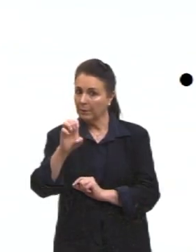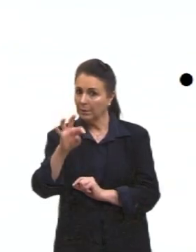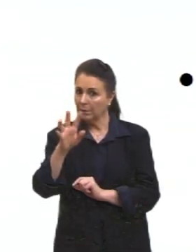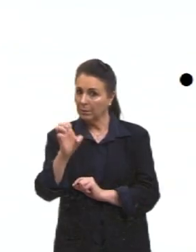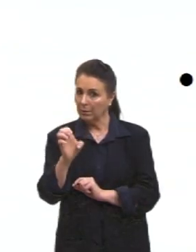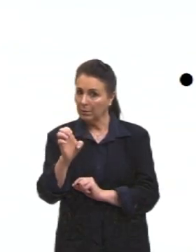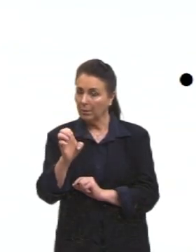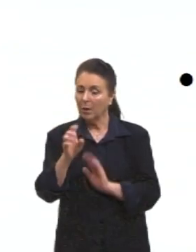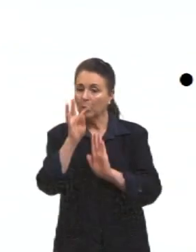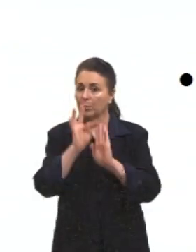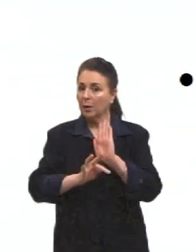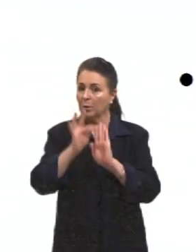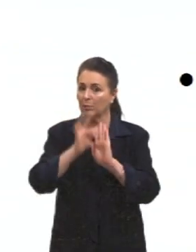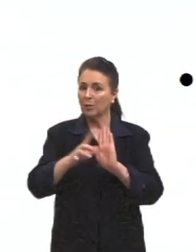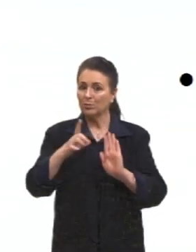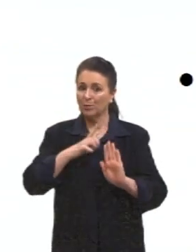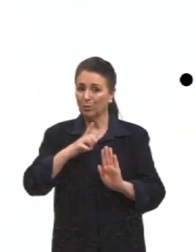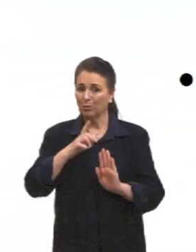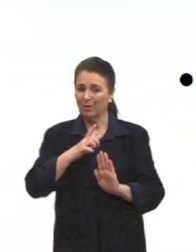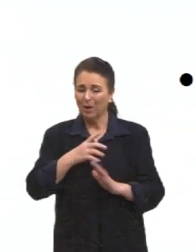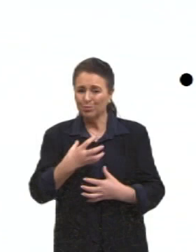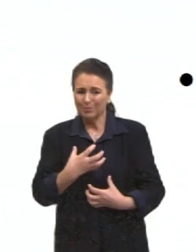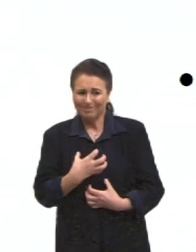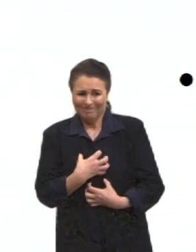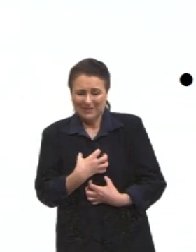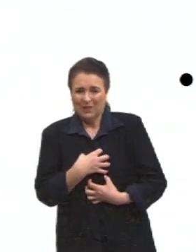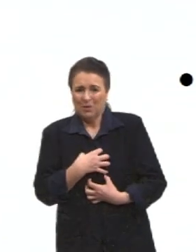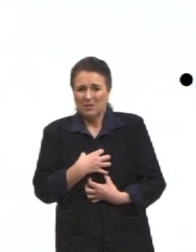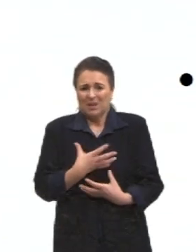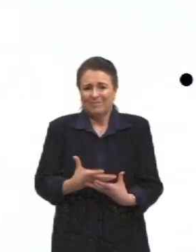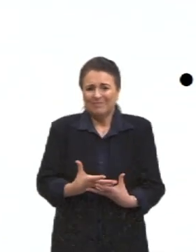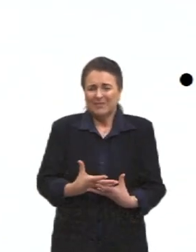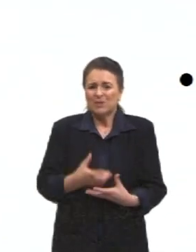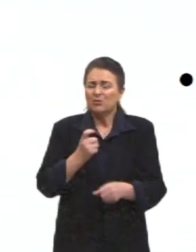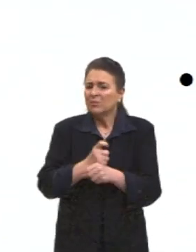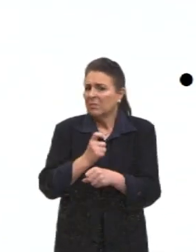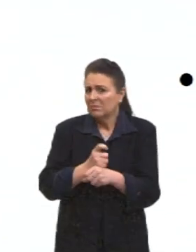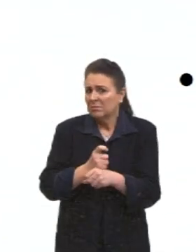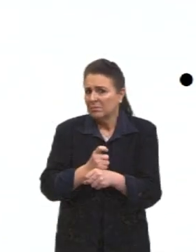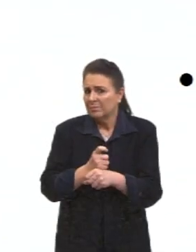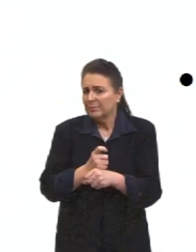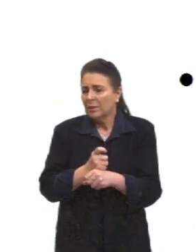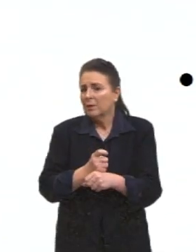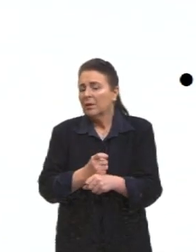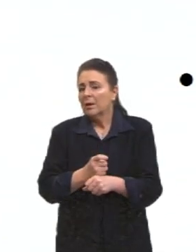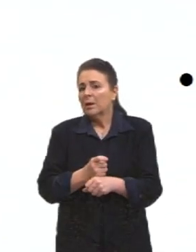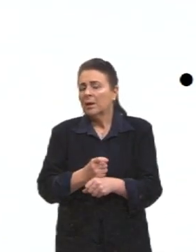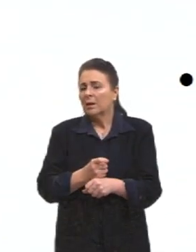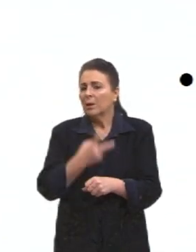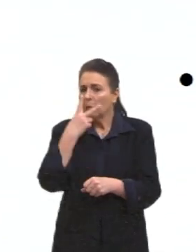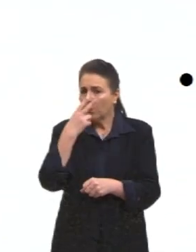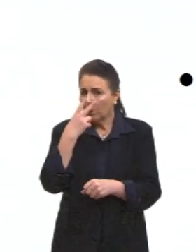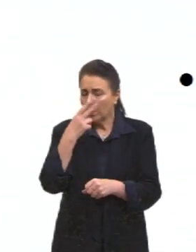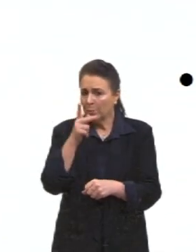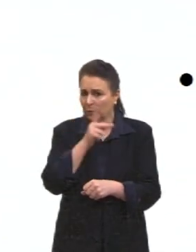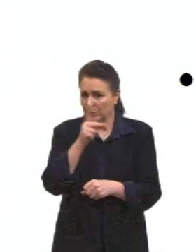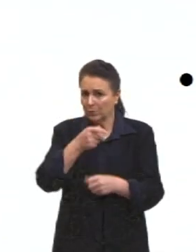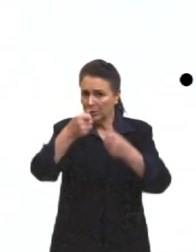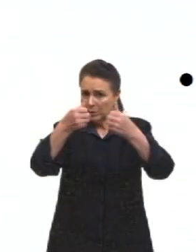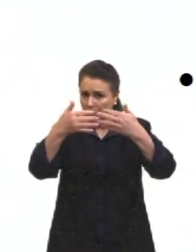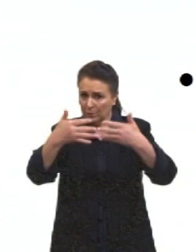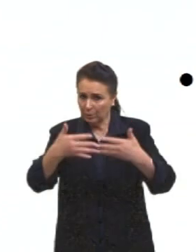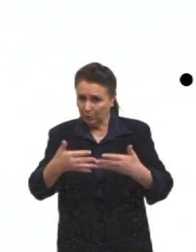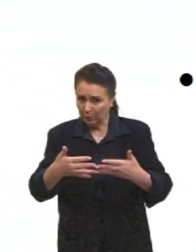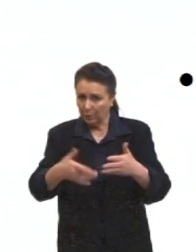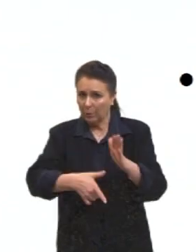não fique com um tom pedante. Primeira coisa que a gente falou lá anteriormente na primeira definição sobre estrangeirismo, né?